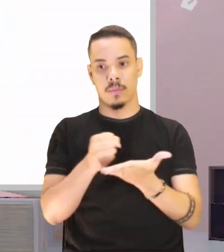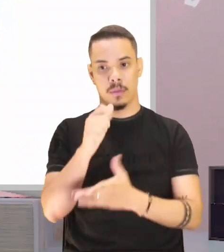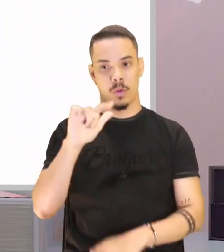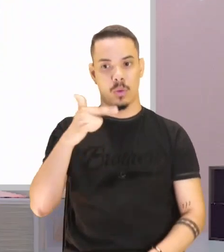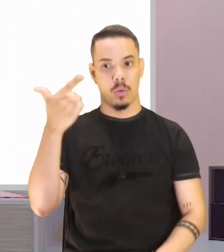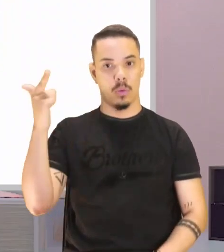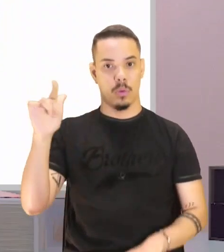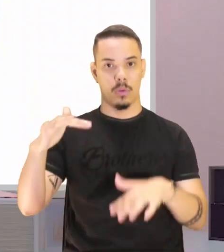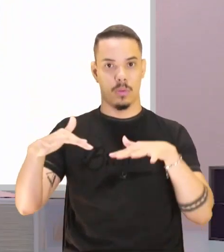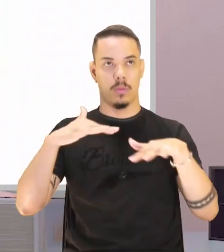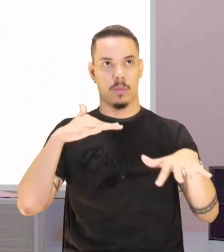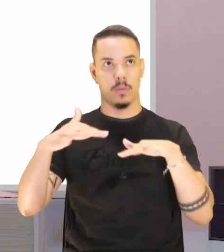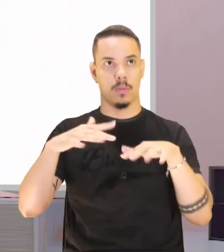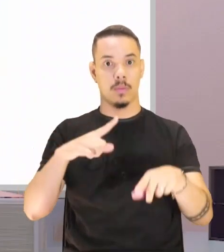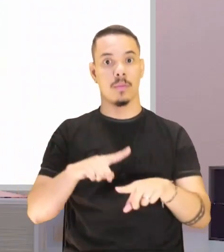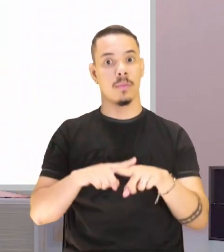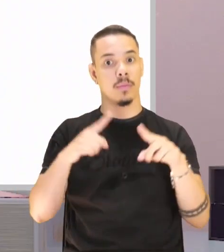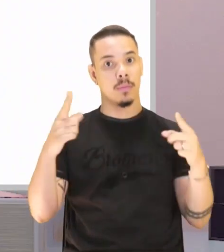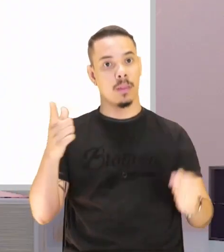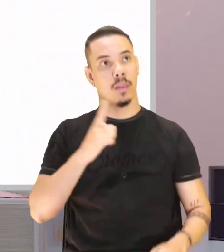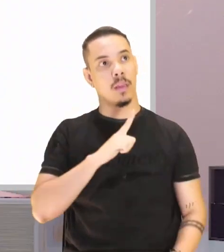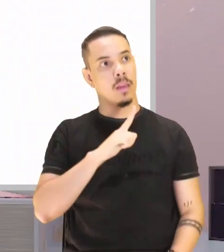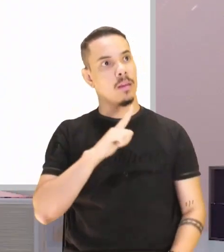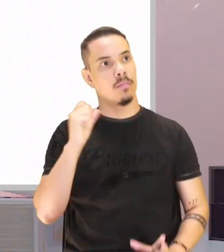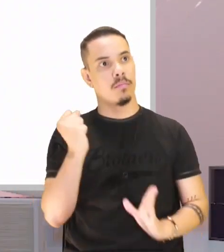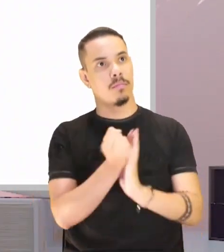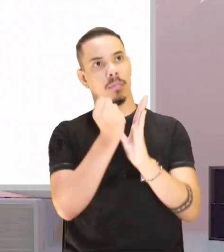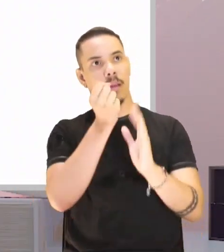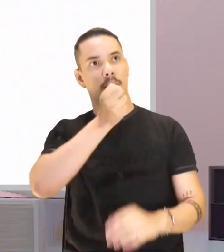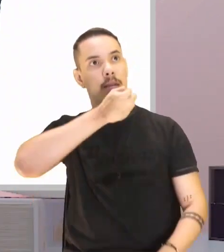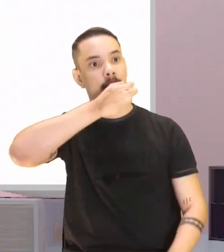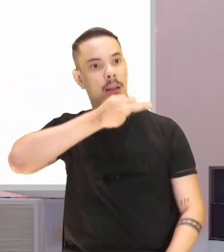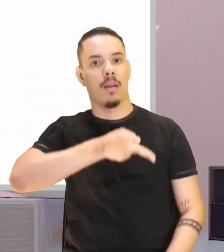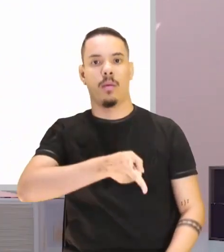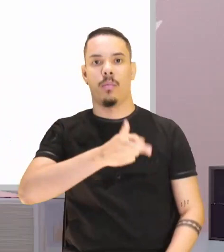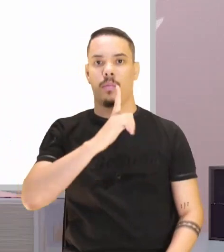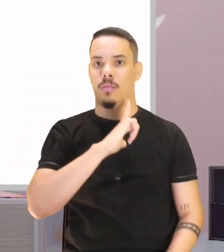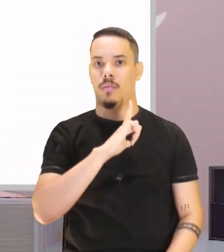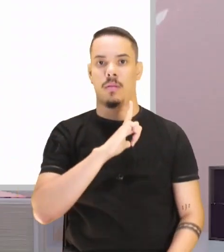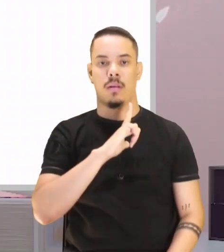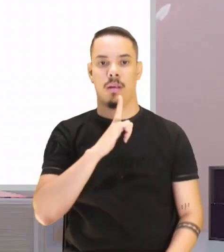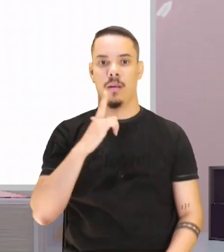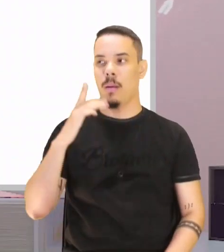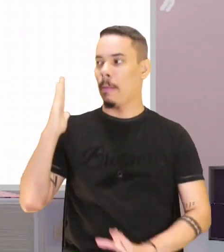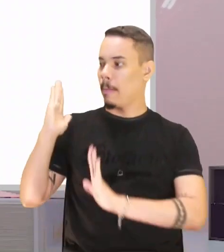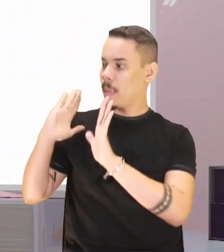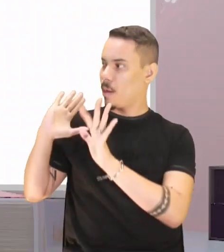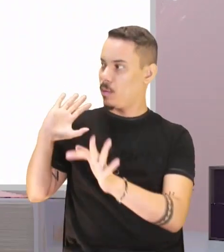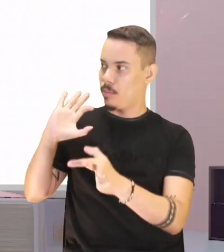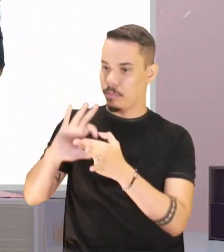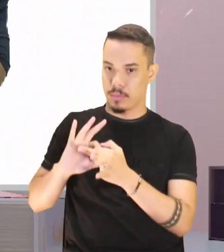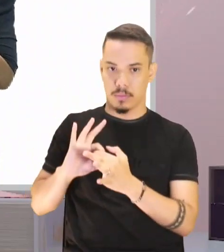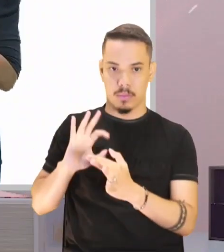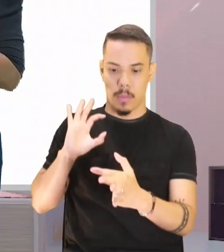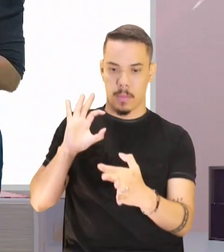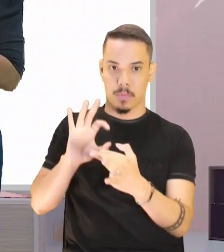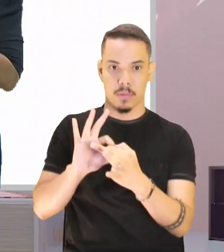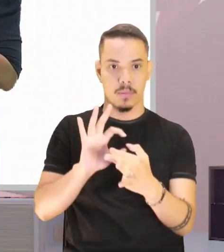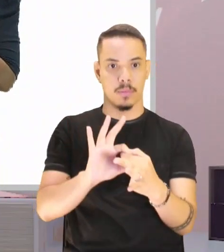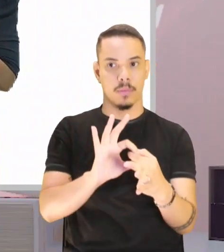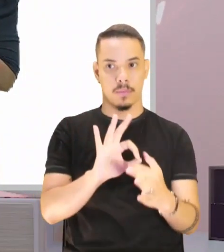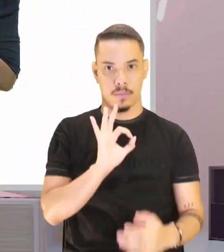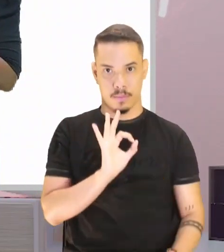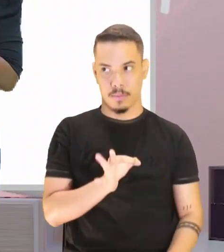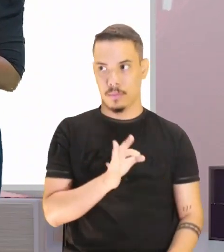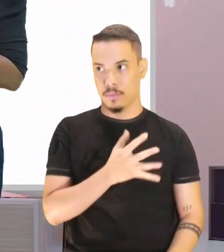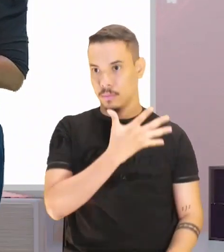movimento, mas vai ter algo, sempre um pouquinho de um outro período, certo? Isso é bom para você e não